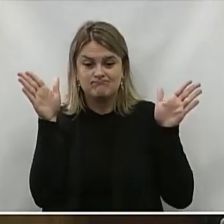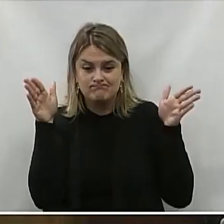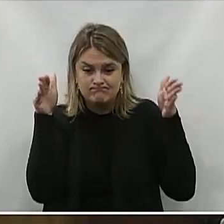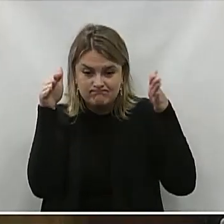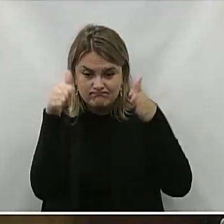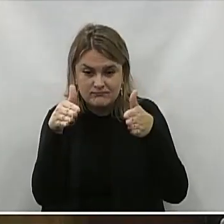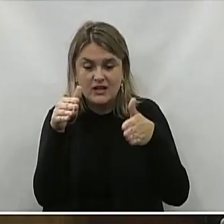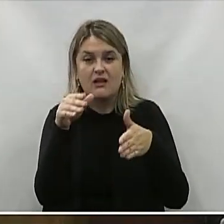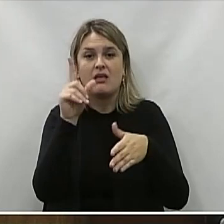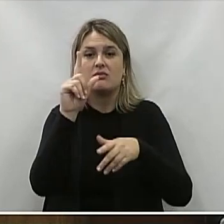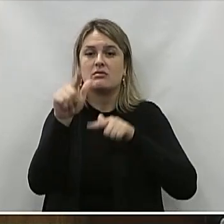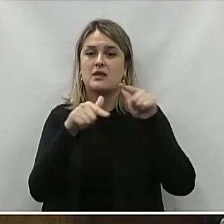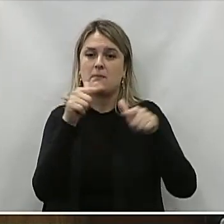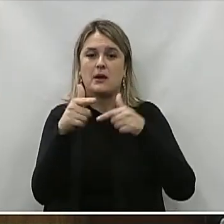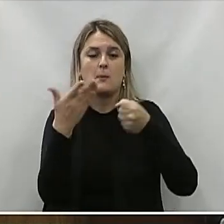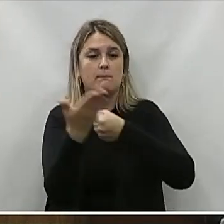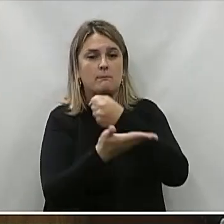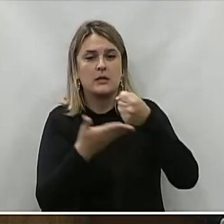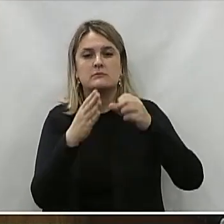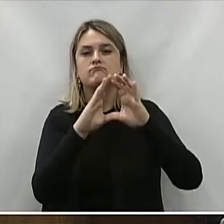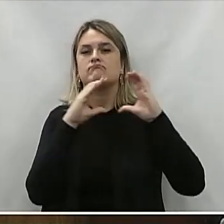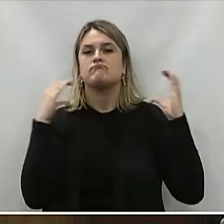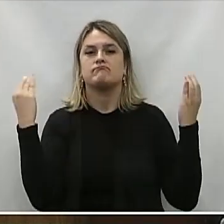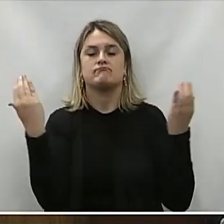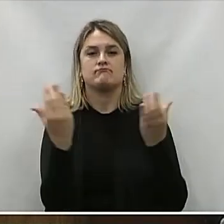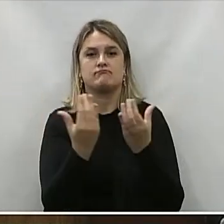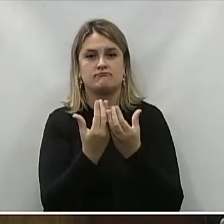Que De base De comunitária De